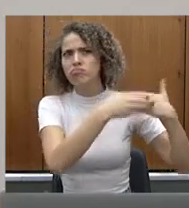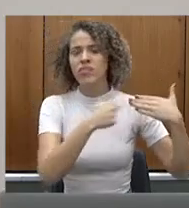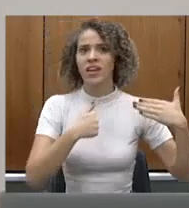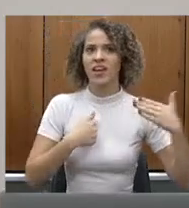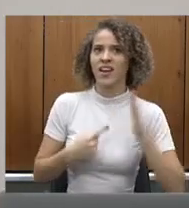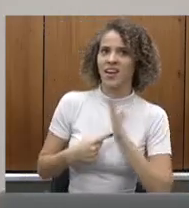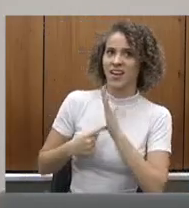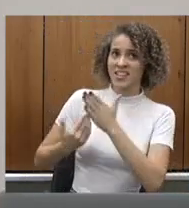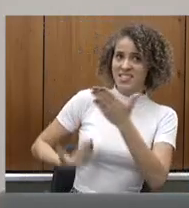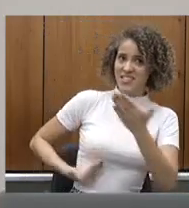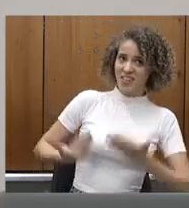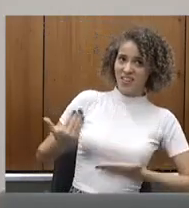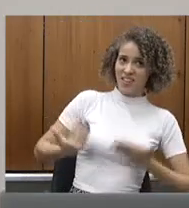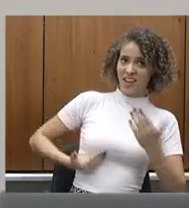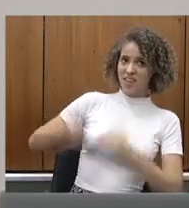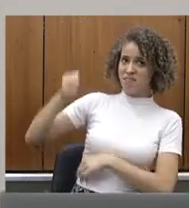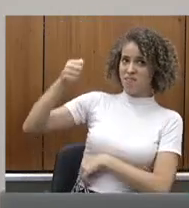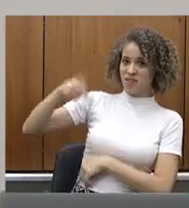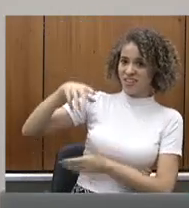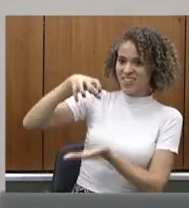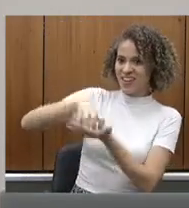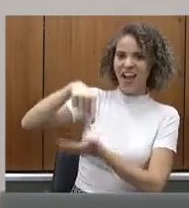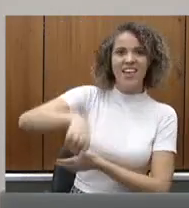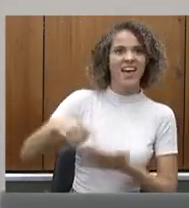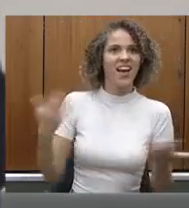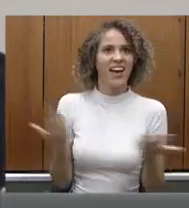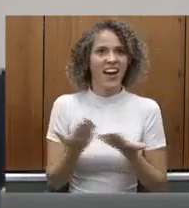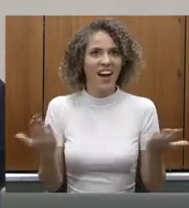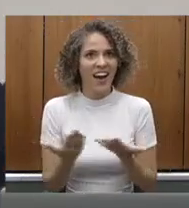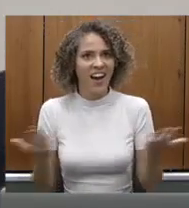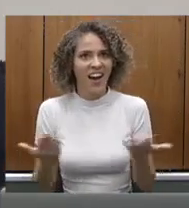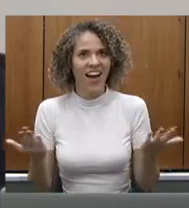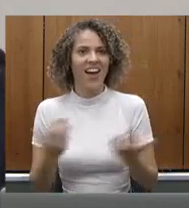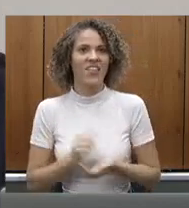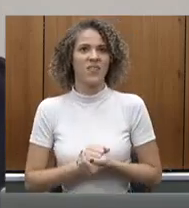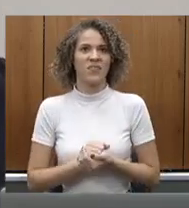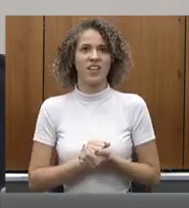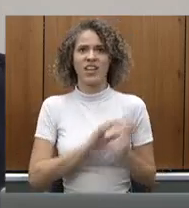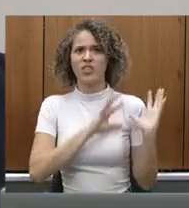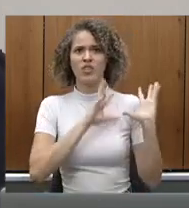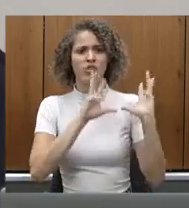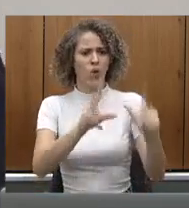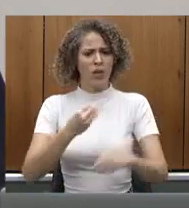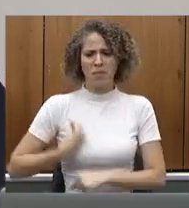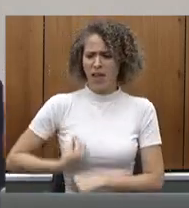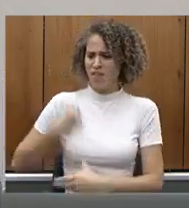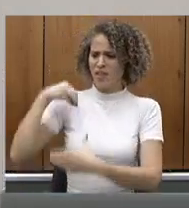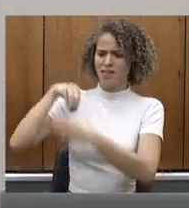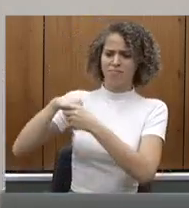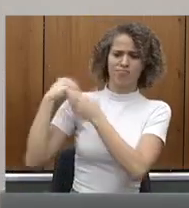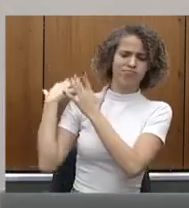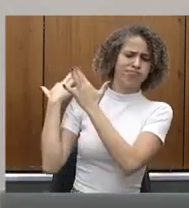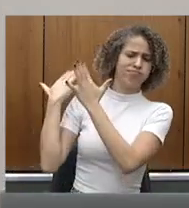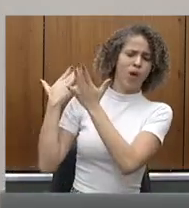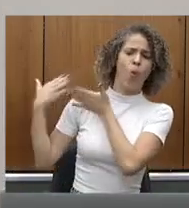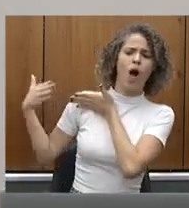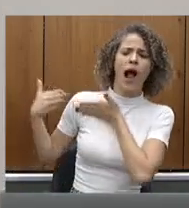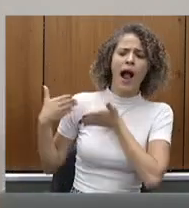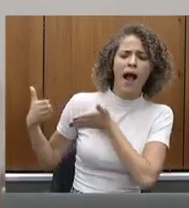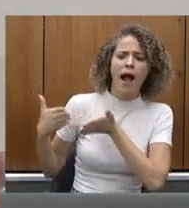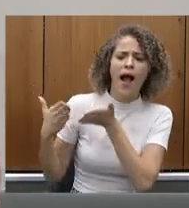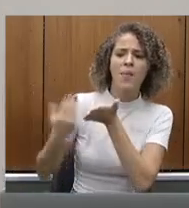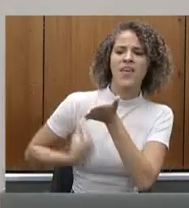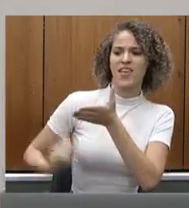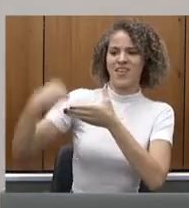servidora aposentada dessa casa. Então, essa casa tem sido toda a minha história e todo o meu caminho. E,